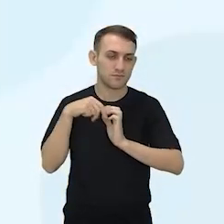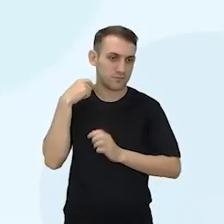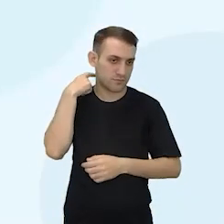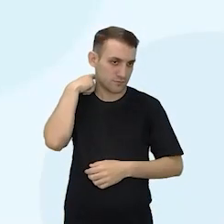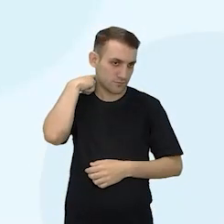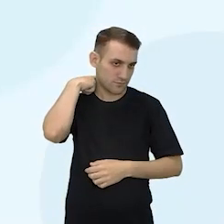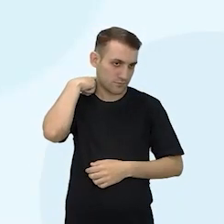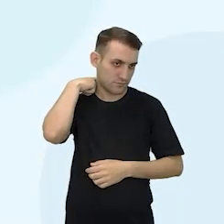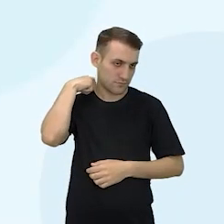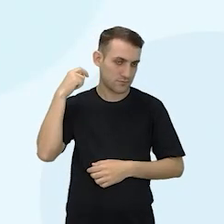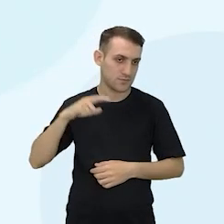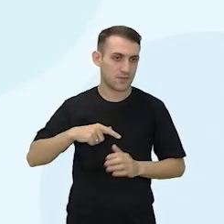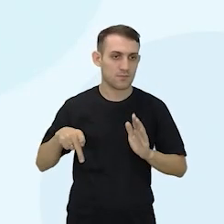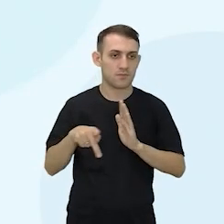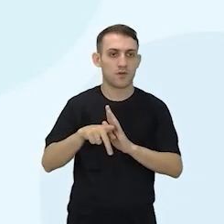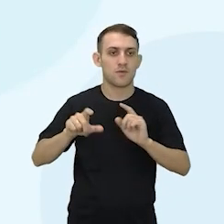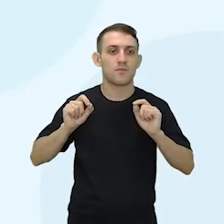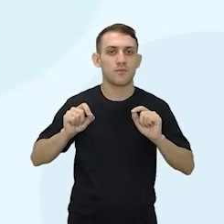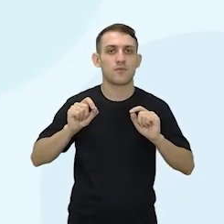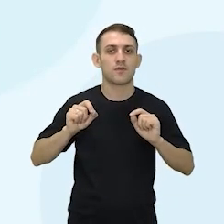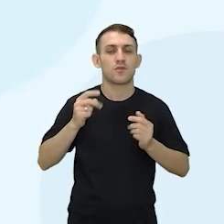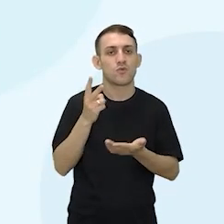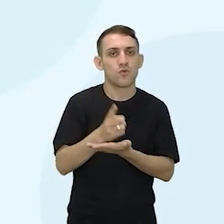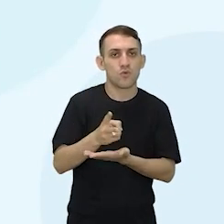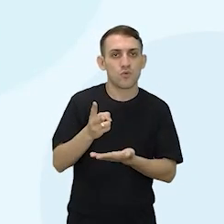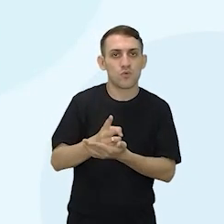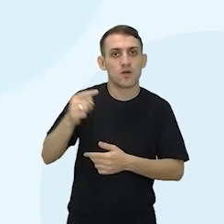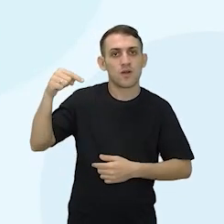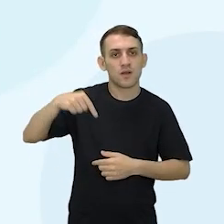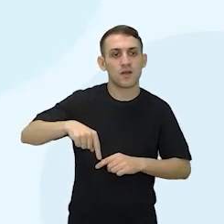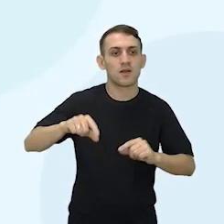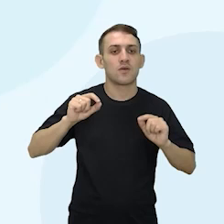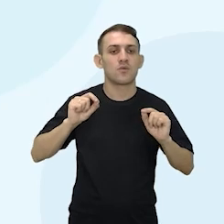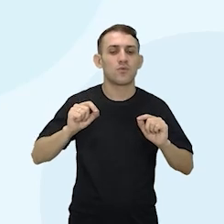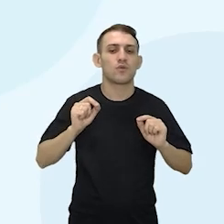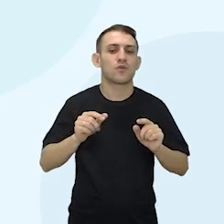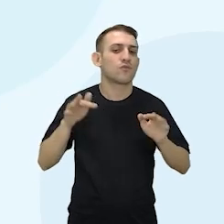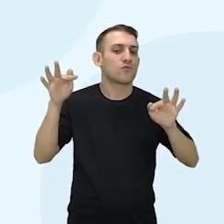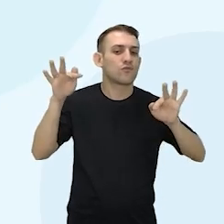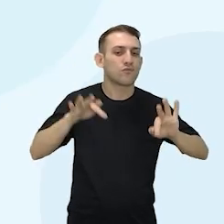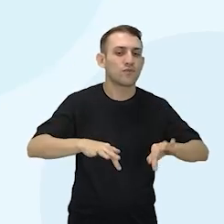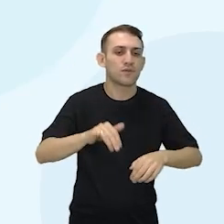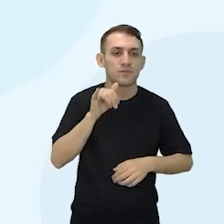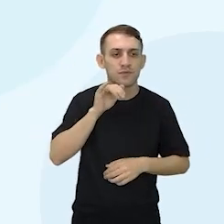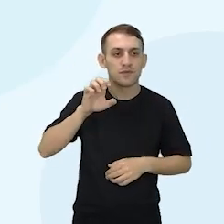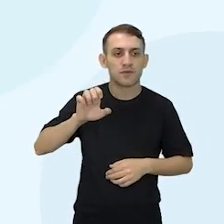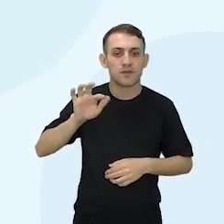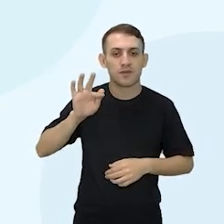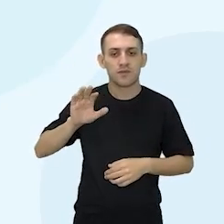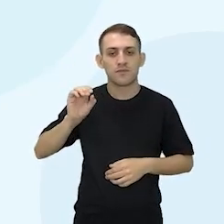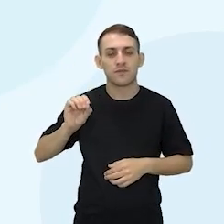Então, habilidade na tela. Continuamos e estamos encerrando aí com a